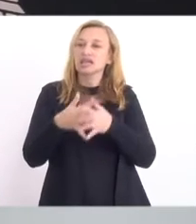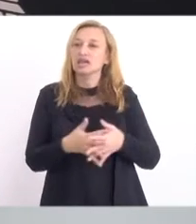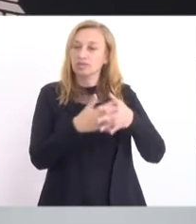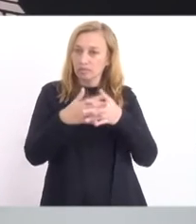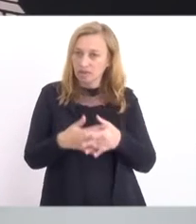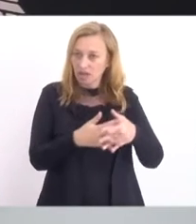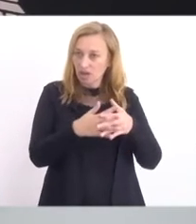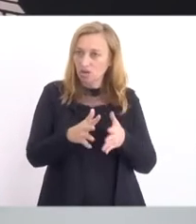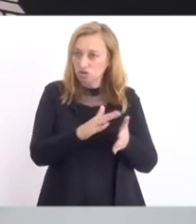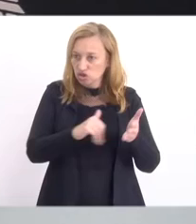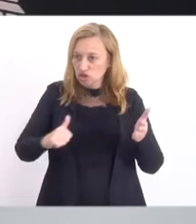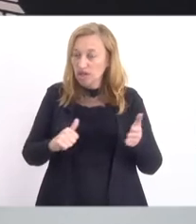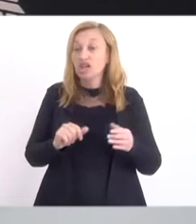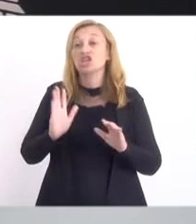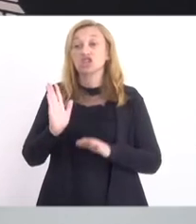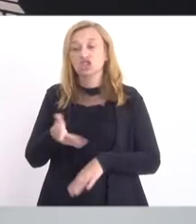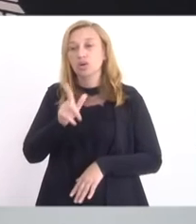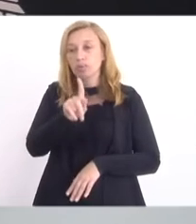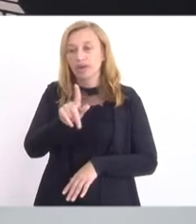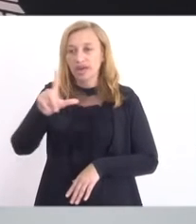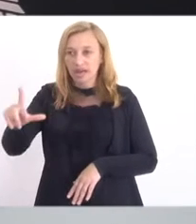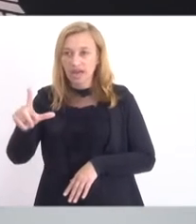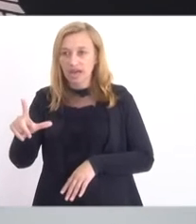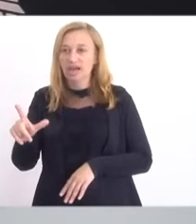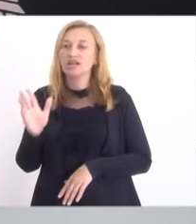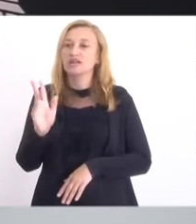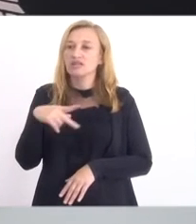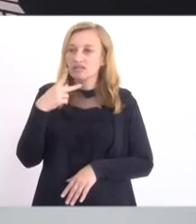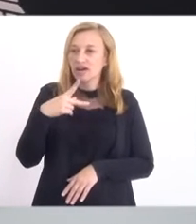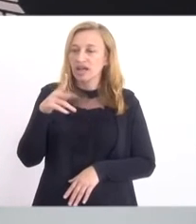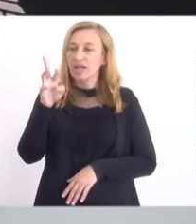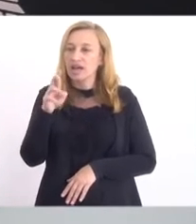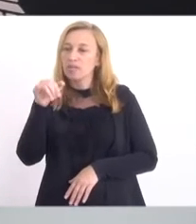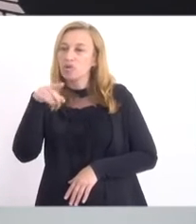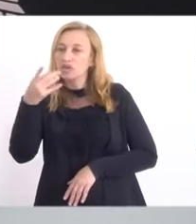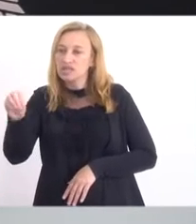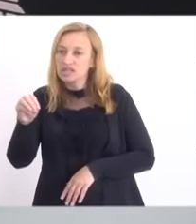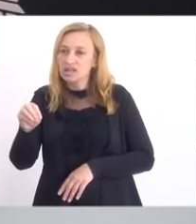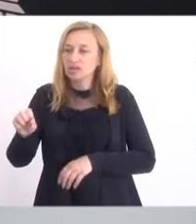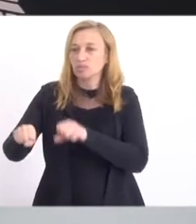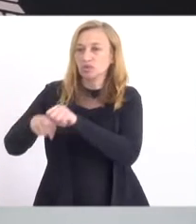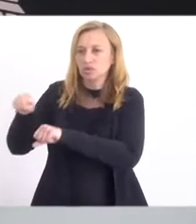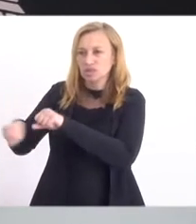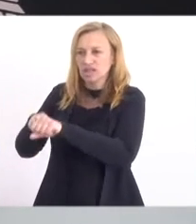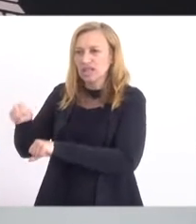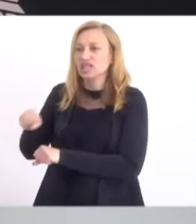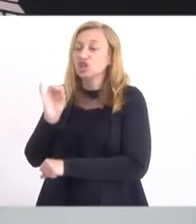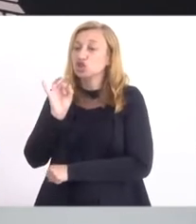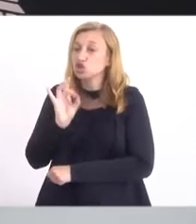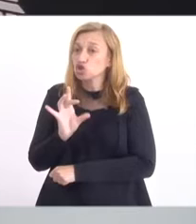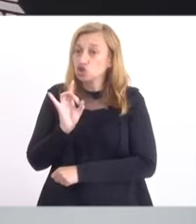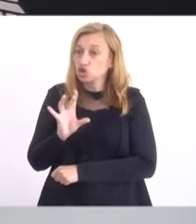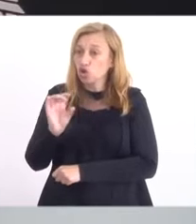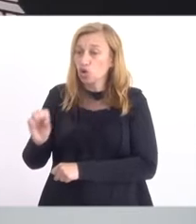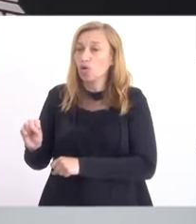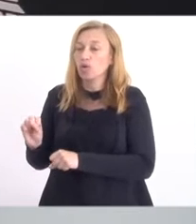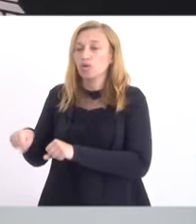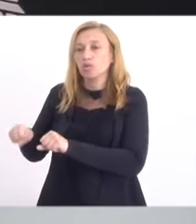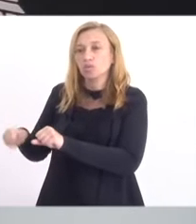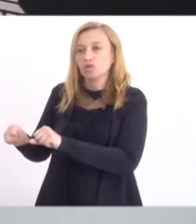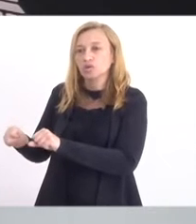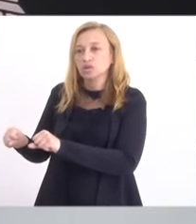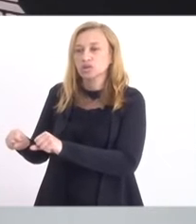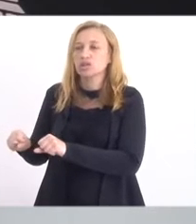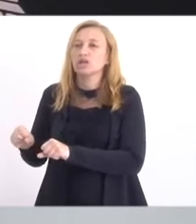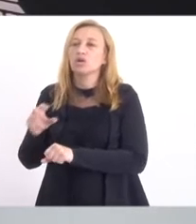PL 112A, de 19, trata de remoção de motocicletas exclusivamente com pane mecânica nas